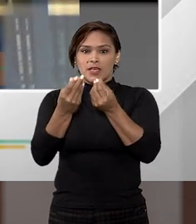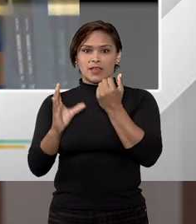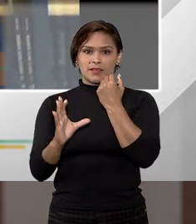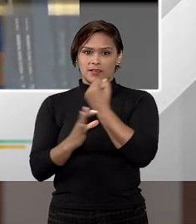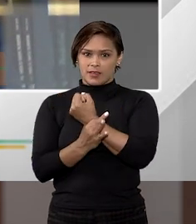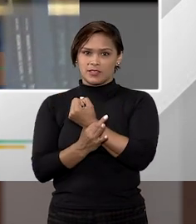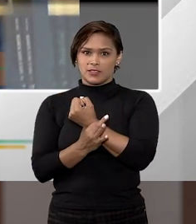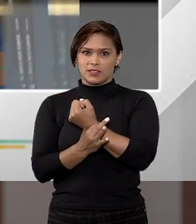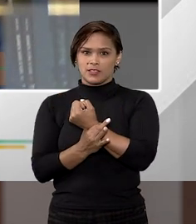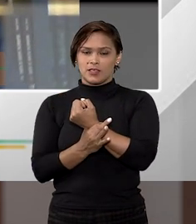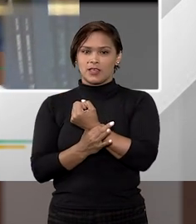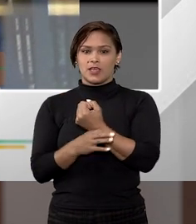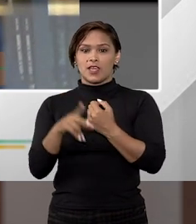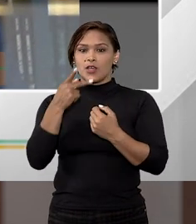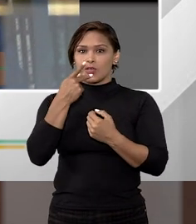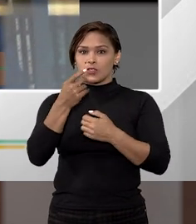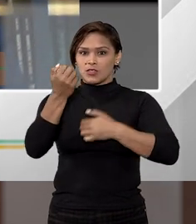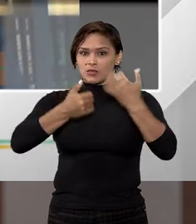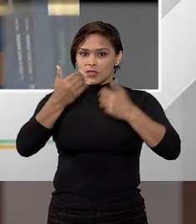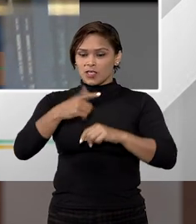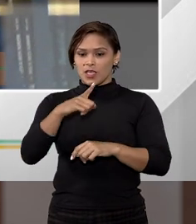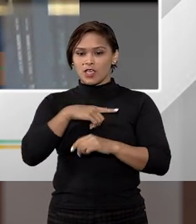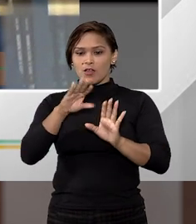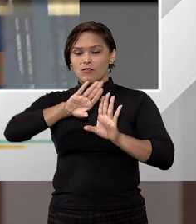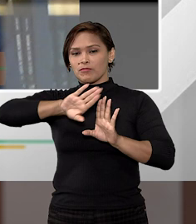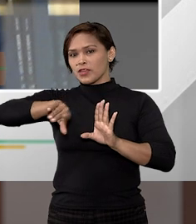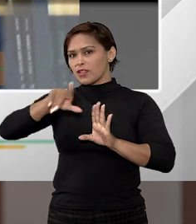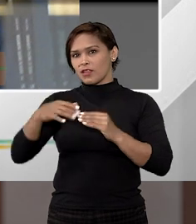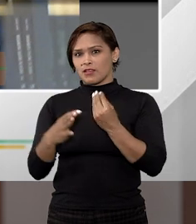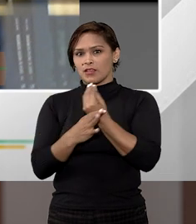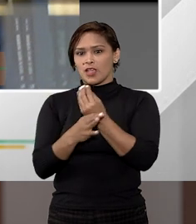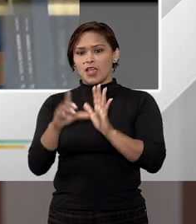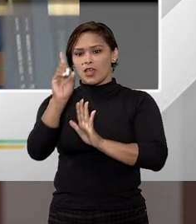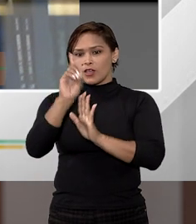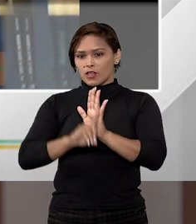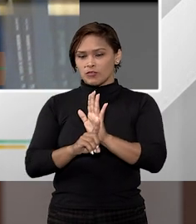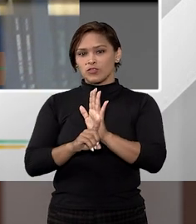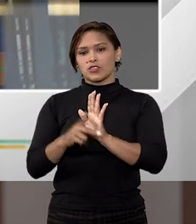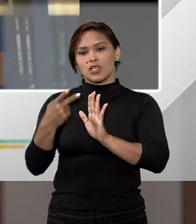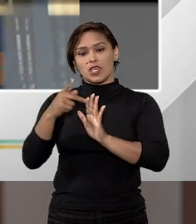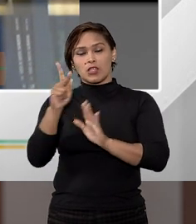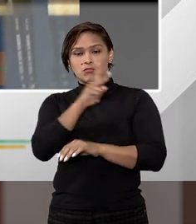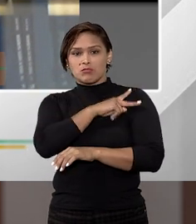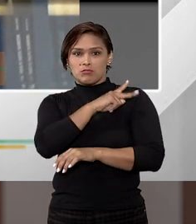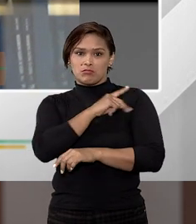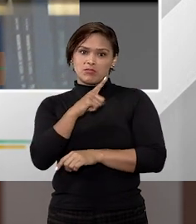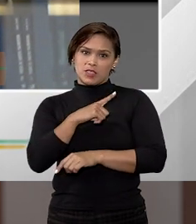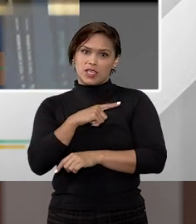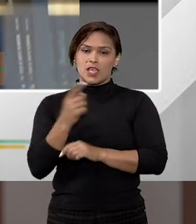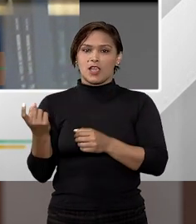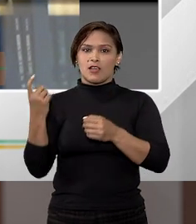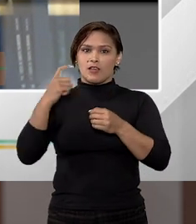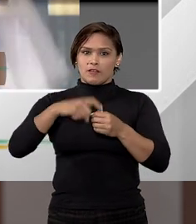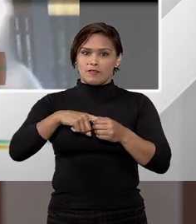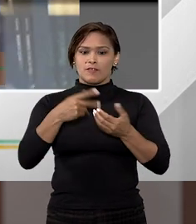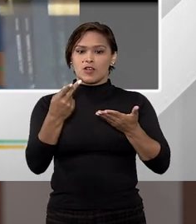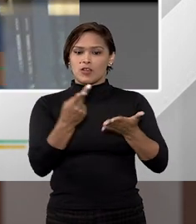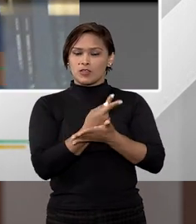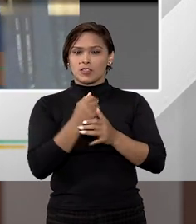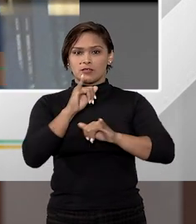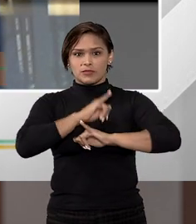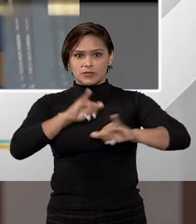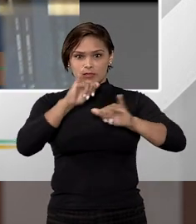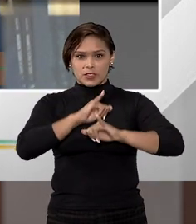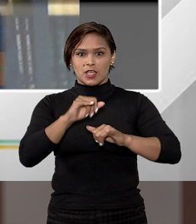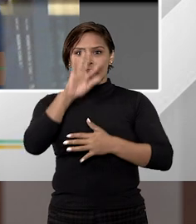garantia, eu estou dizendo que eu vou dispor desse bem. É um dos direitos que o proprietário tem. E aí, a gente volta àquela situação que eu já